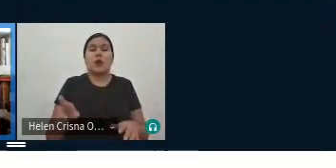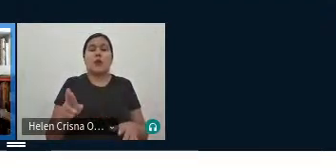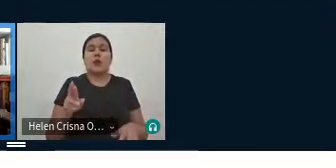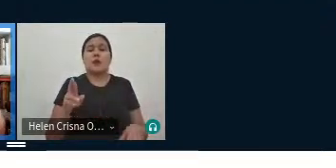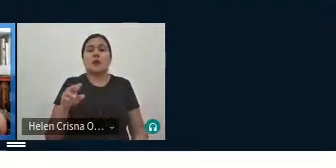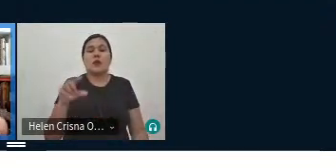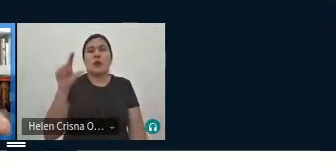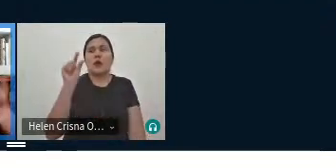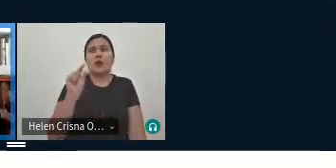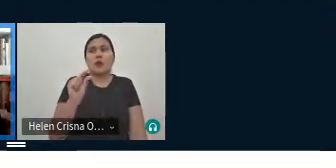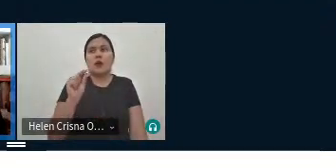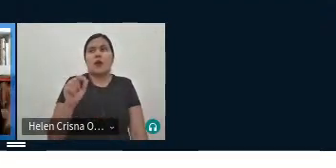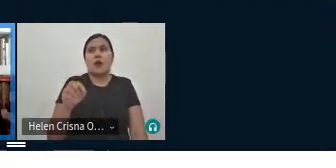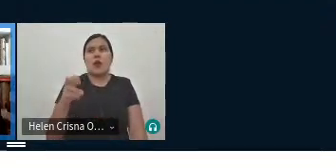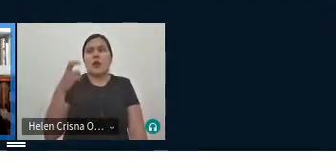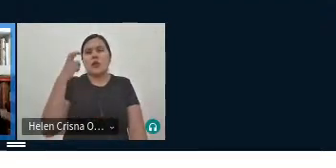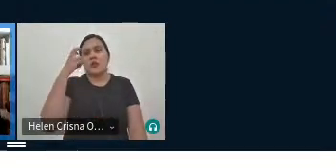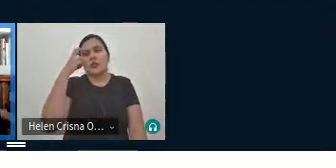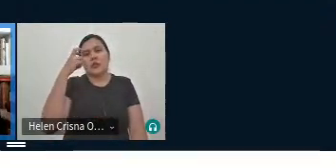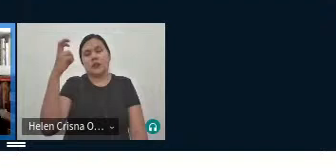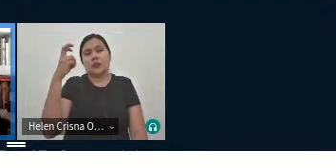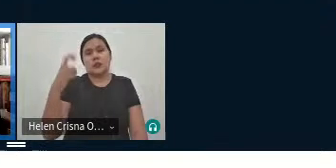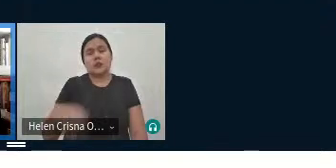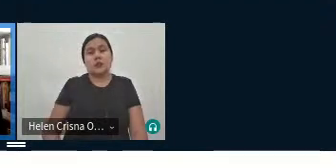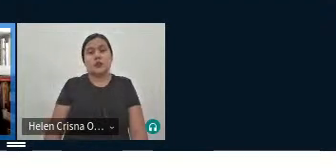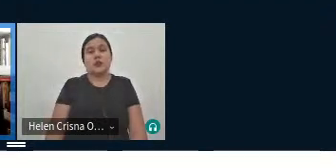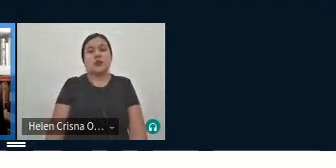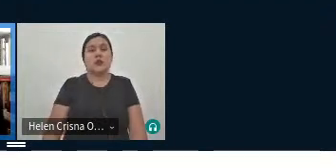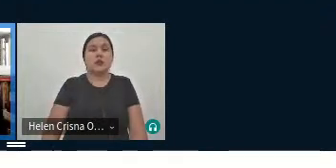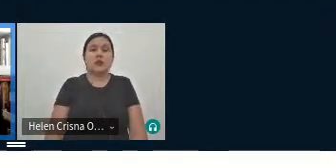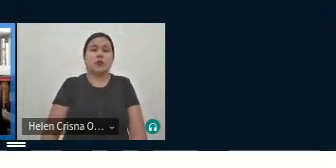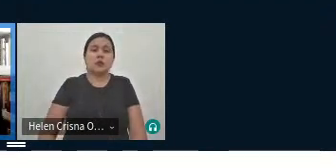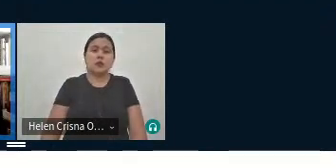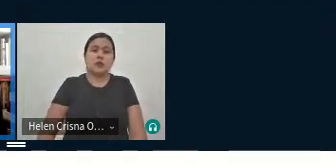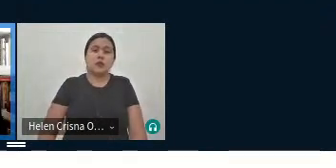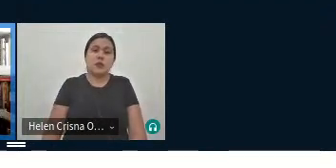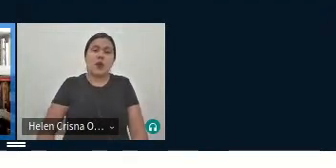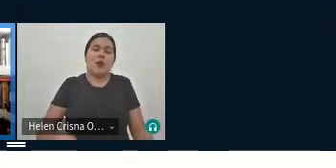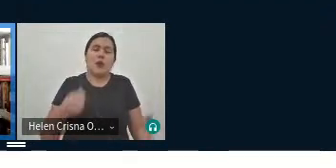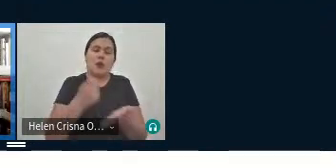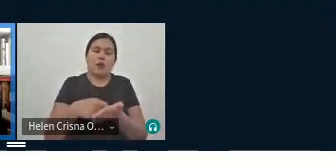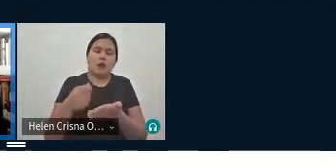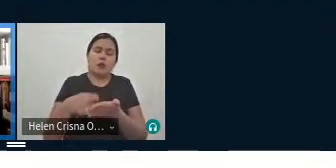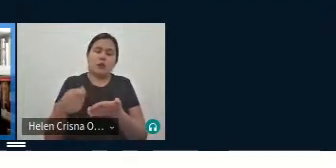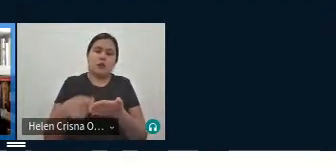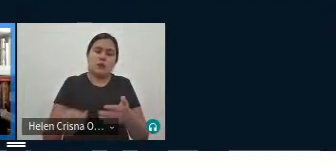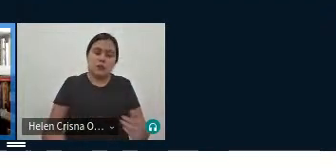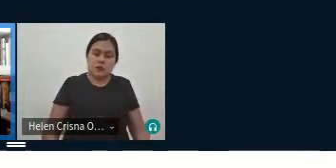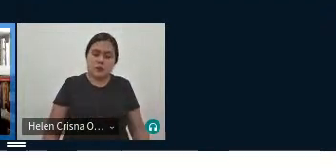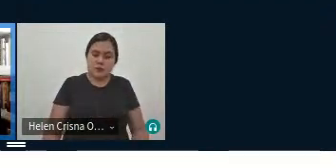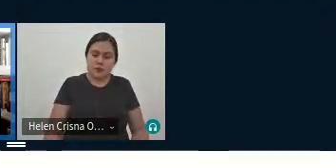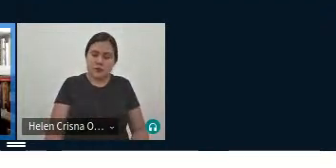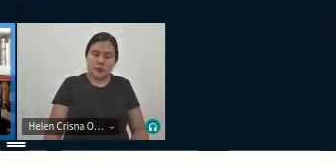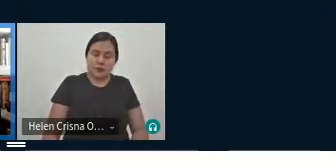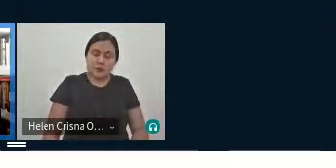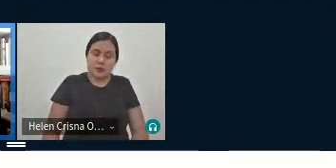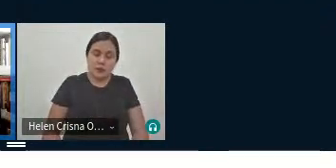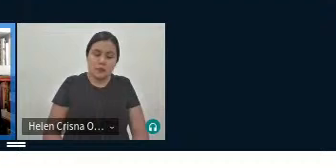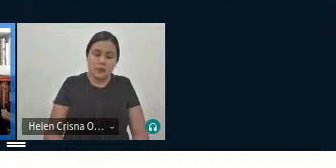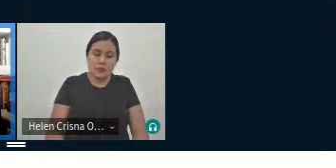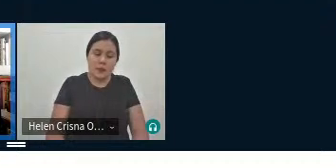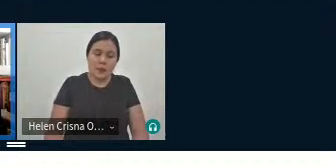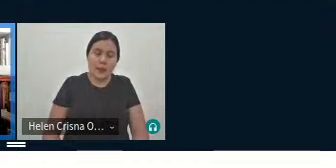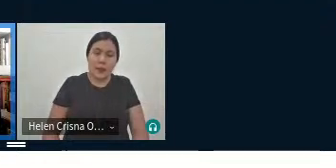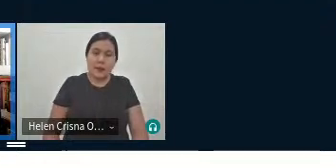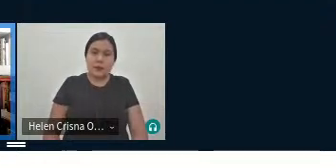inferioridade intelectual a uma a uma a uma escritora o caso que eu me refiro é o